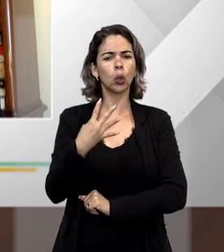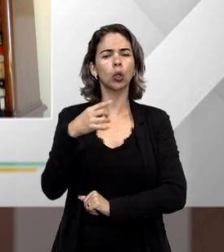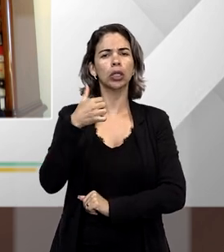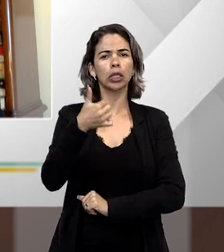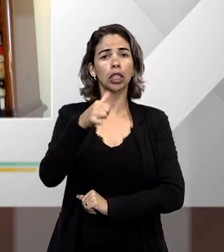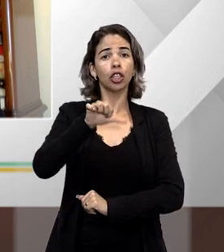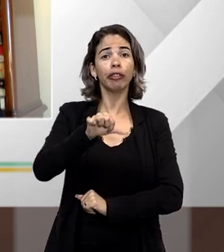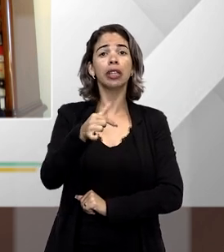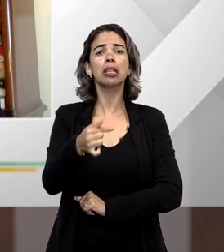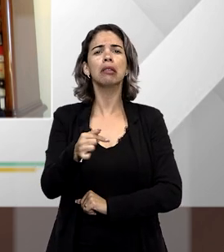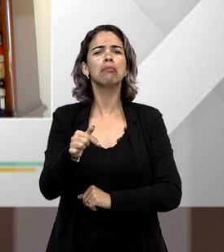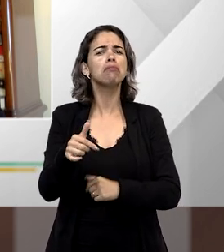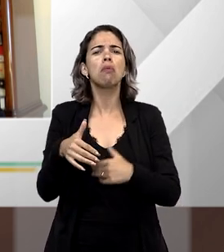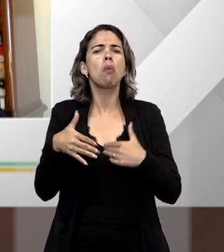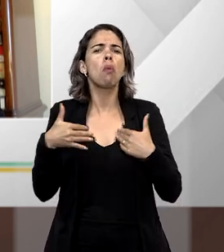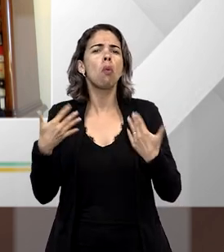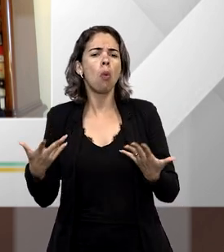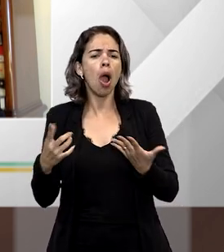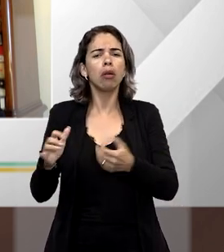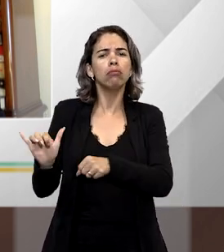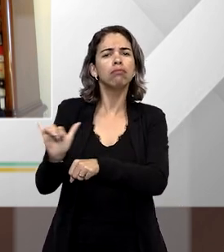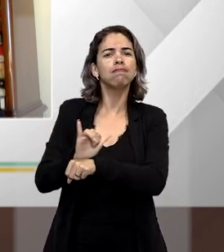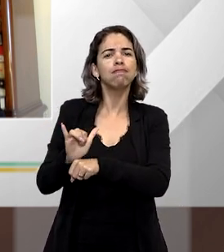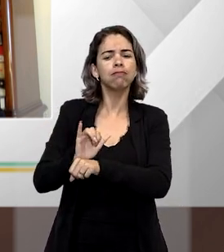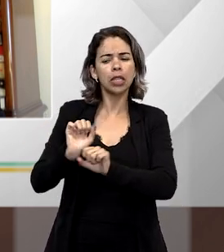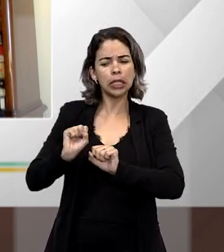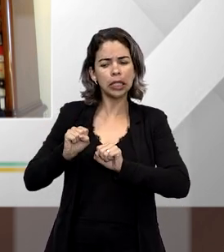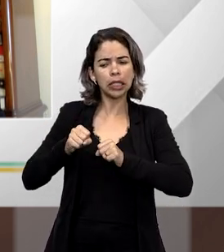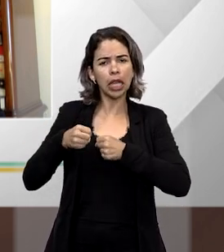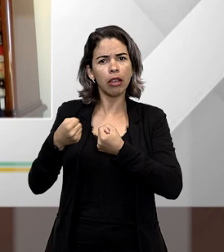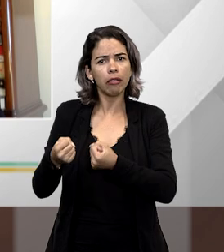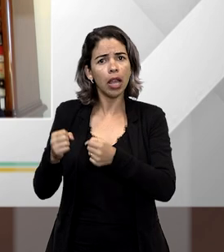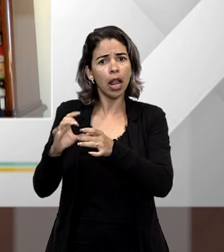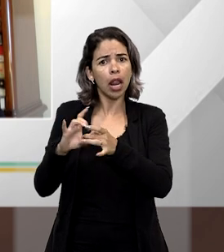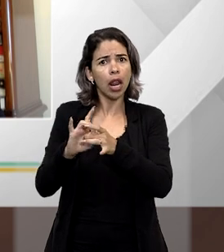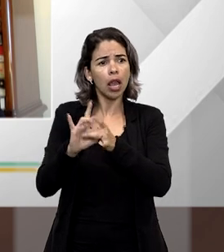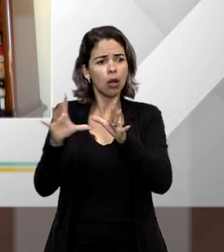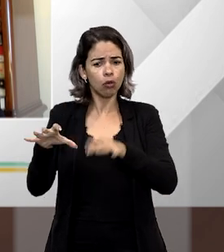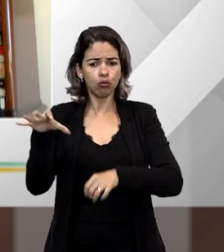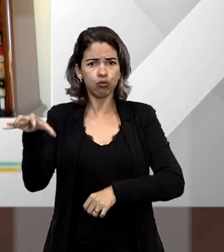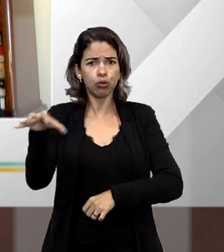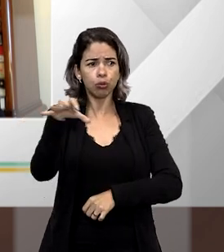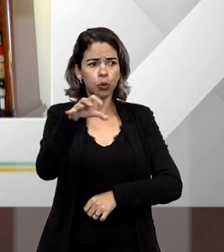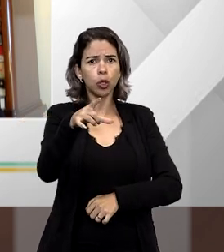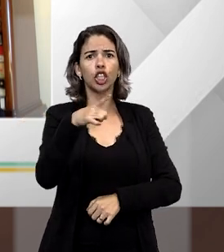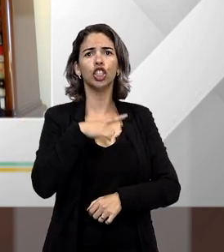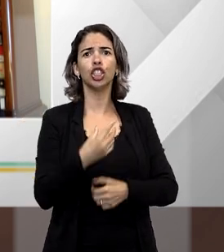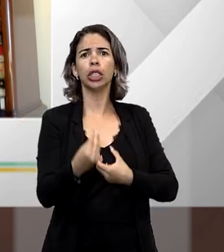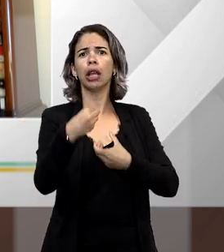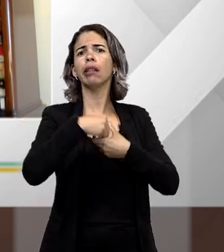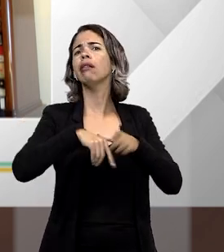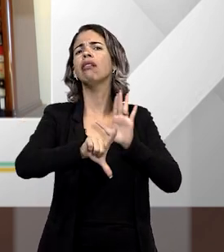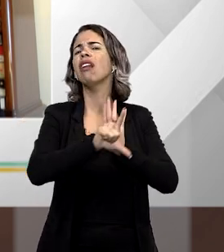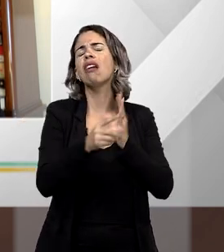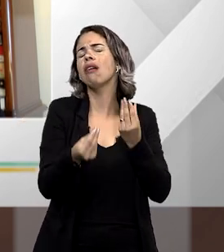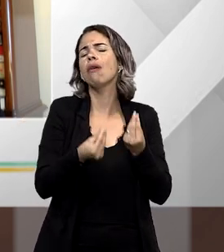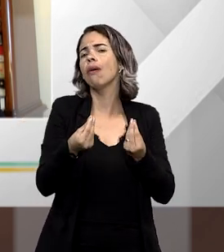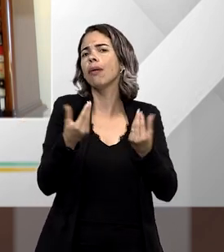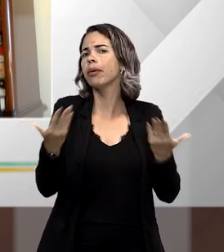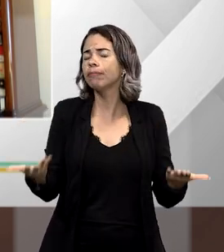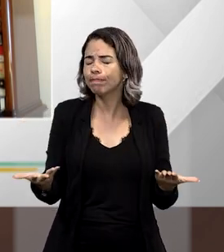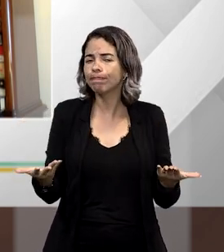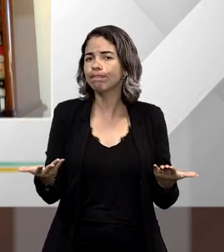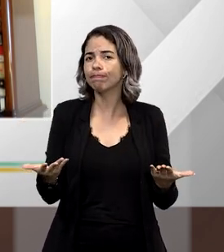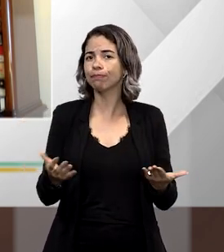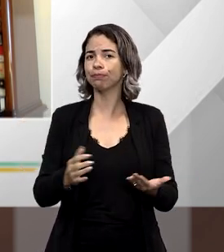.197, de que forma a defesa da democracia e de suas instituições estava prevista em nosso arcabouço legal?